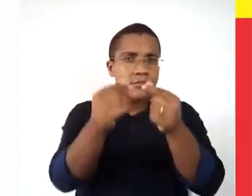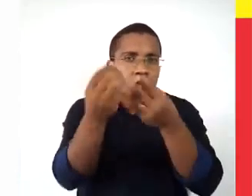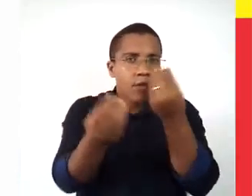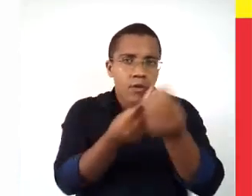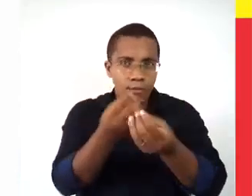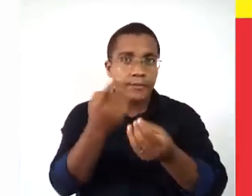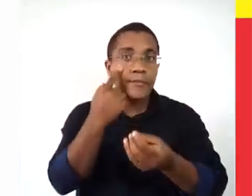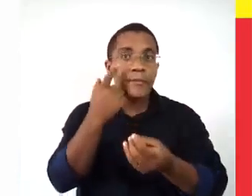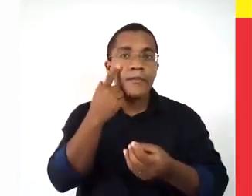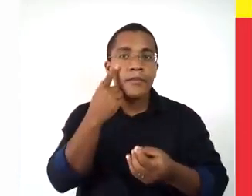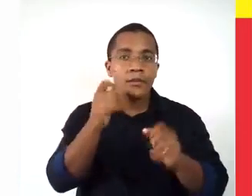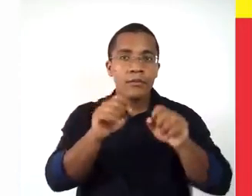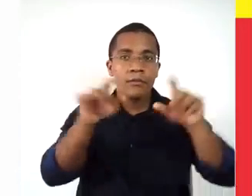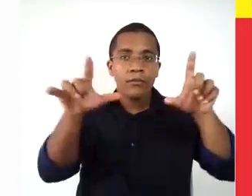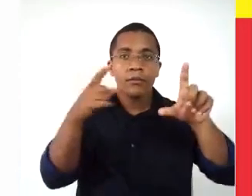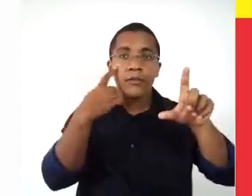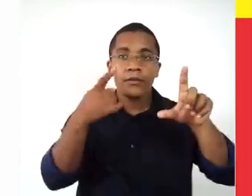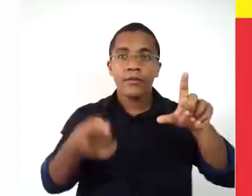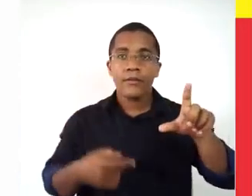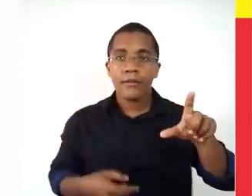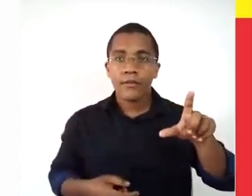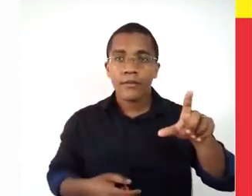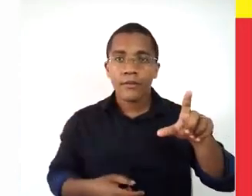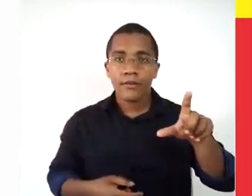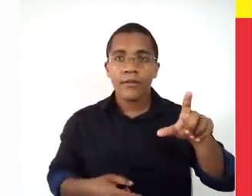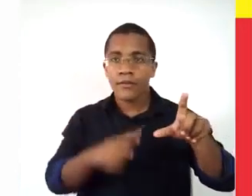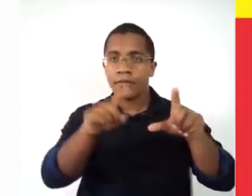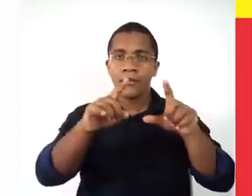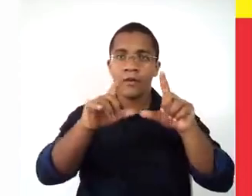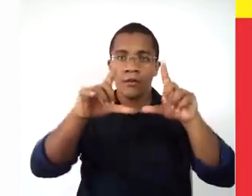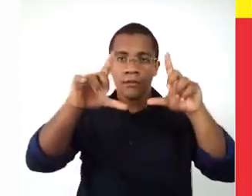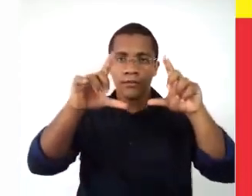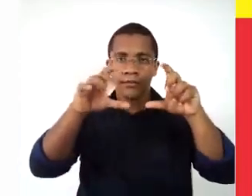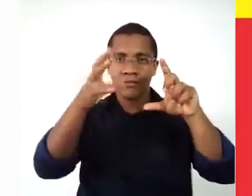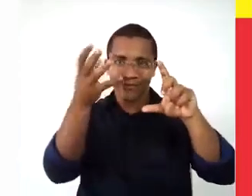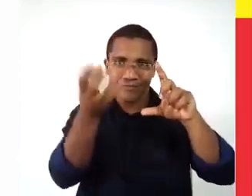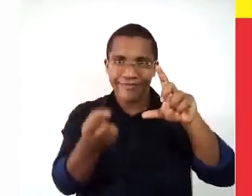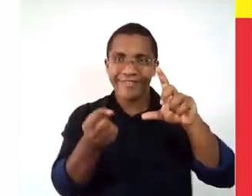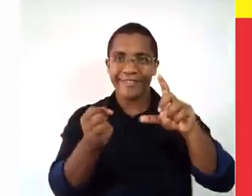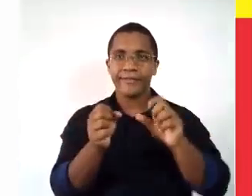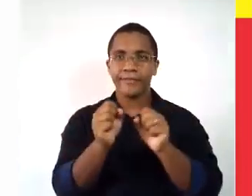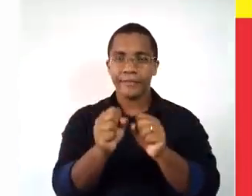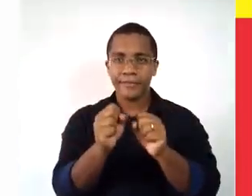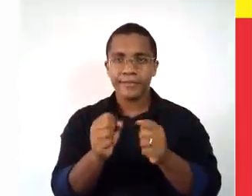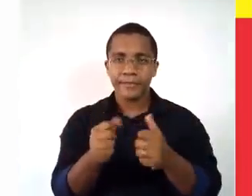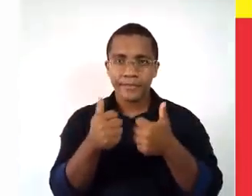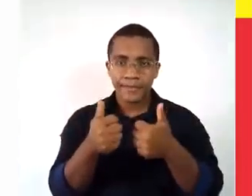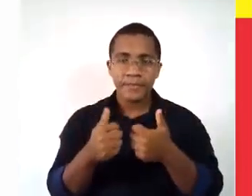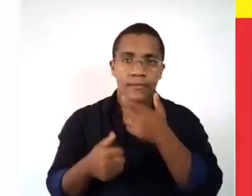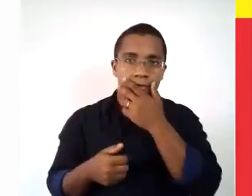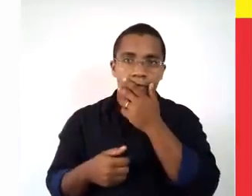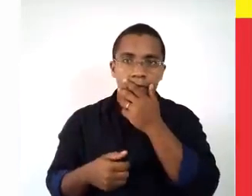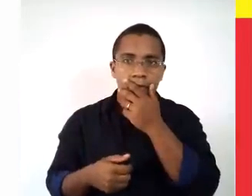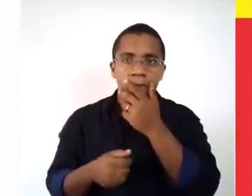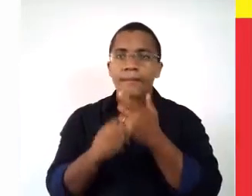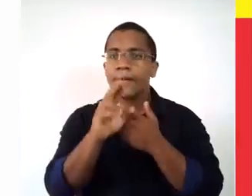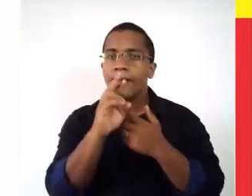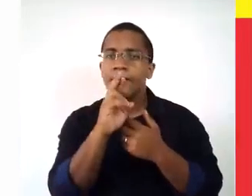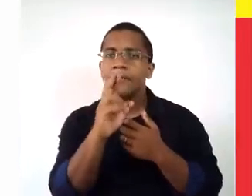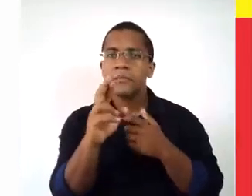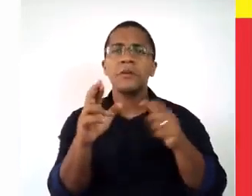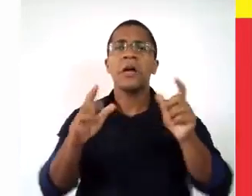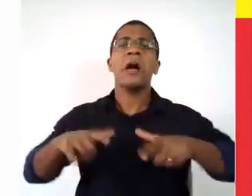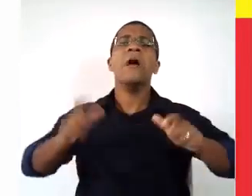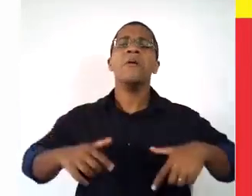Ok? Então, na tela, vocês conseguem ver a questão aí, tá? Peço que vocês deem print, tá? E a resposta dessa questão vai estar lá nos